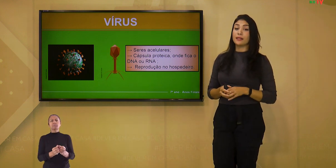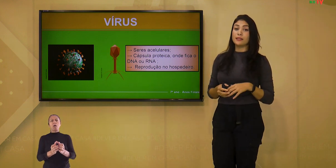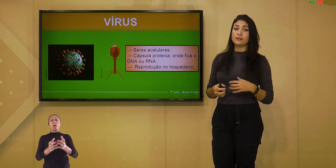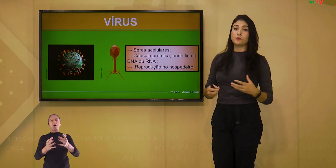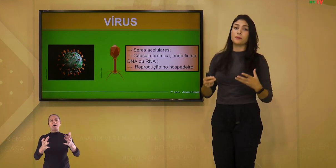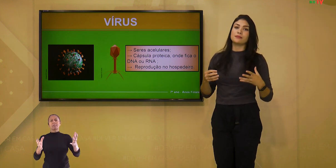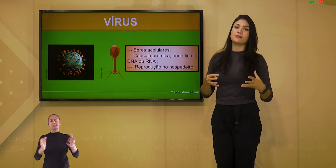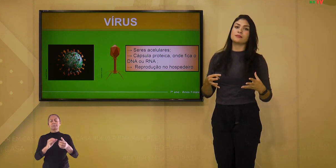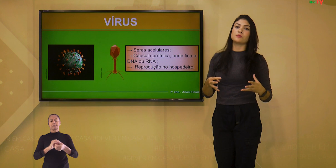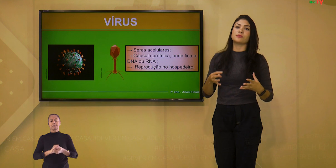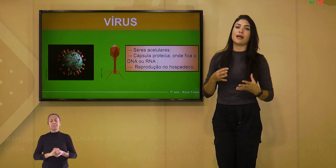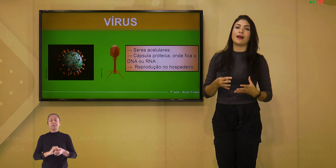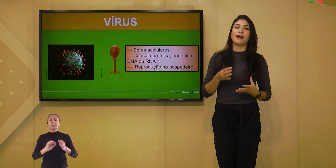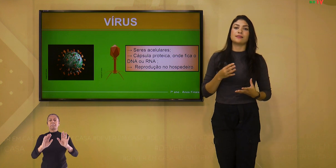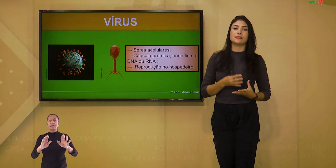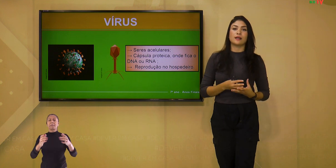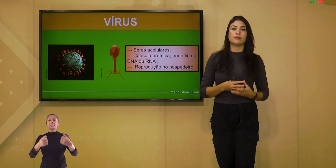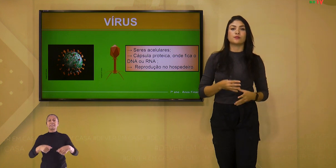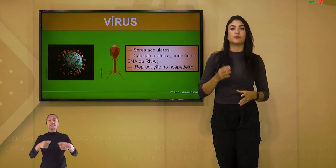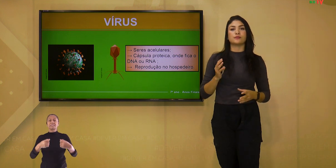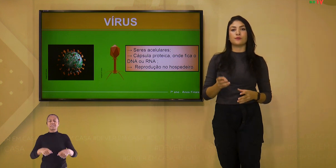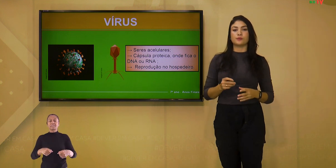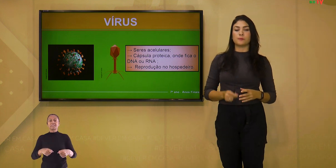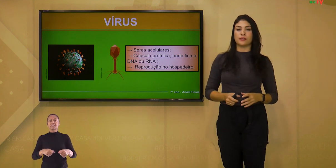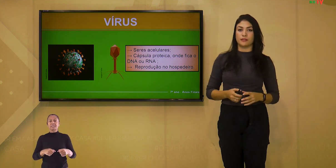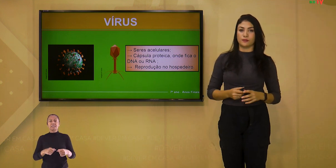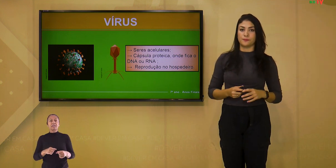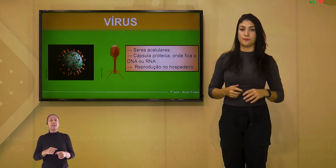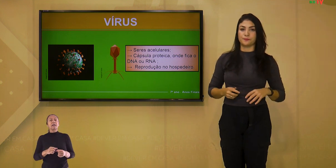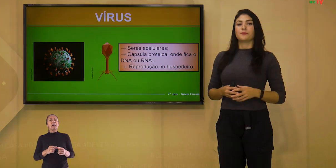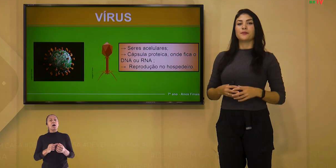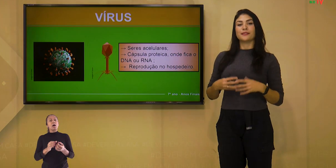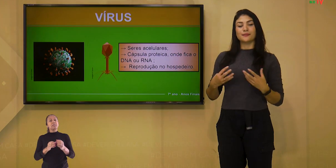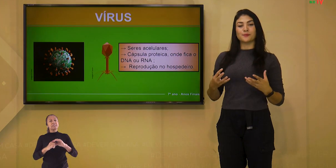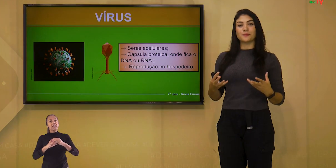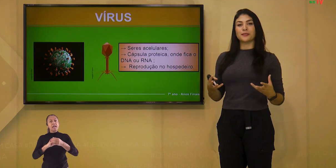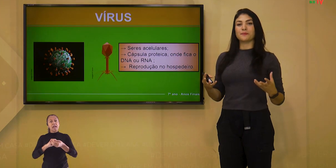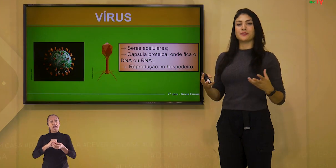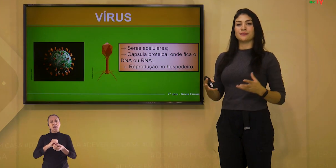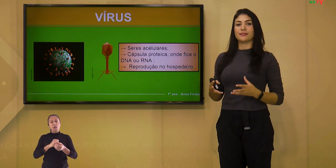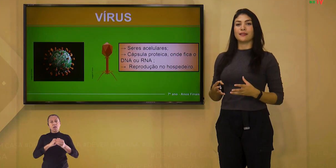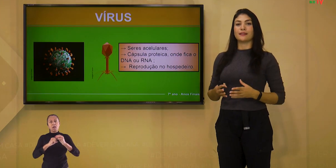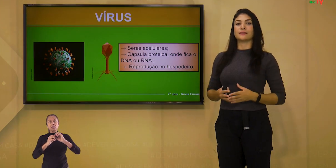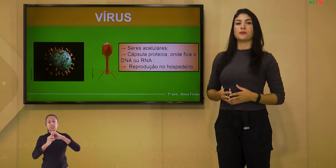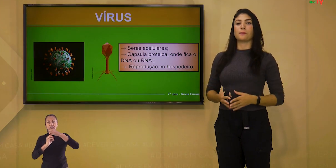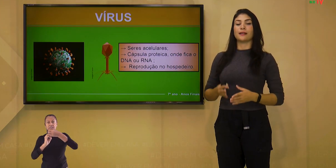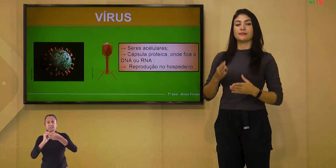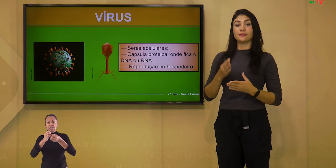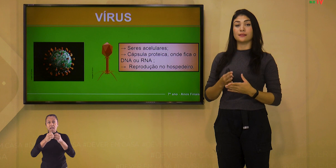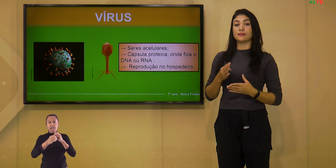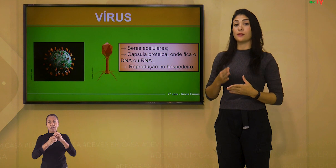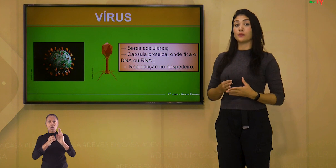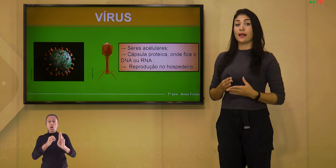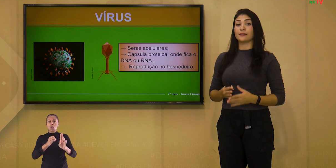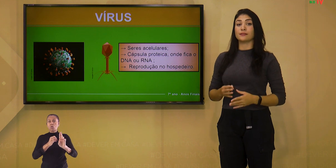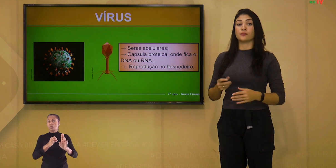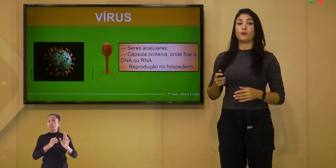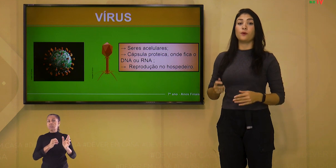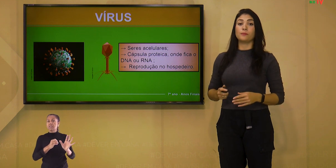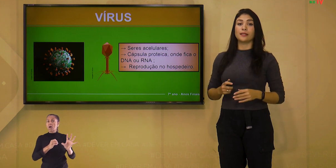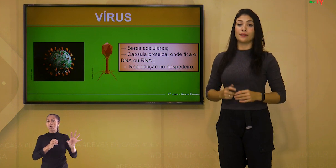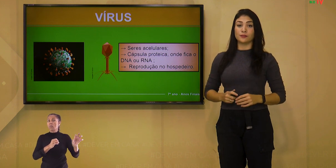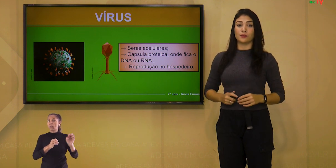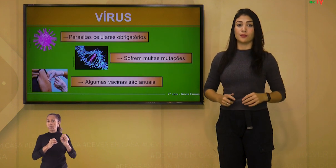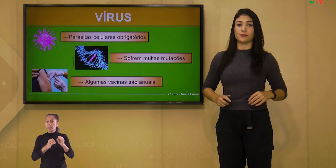mas para isso precisam usar a célula do seu hospedeiro. Por isso, podemos dizer que são parasitas celulares